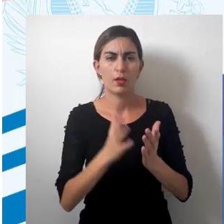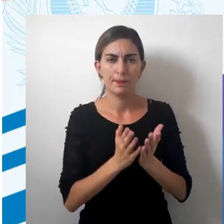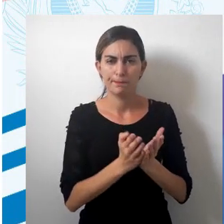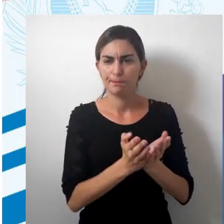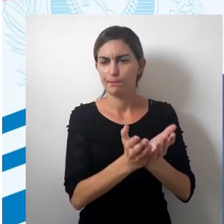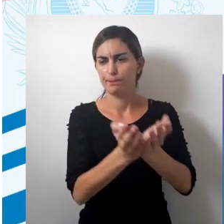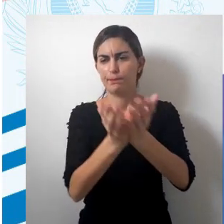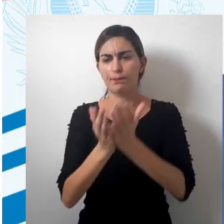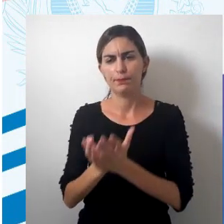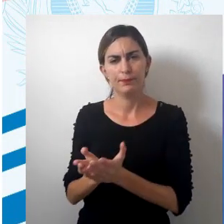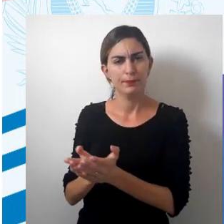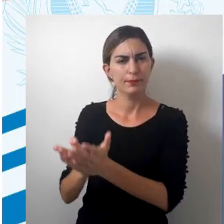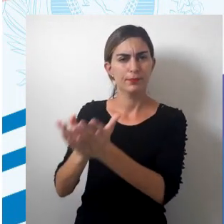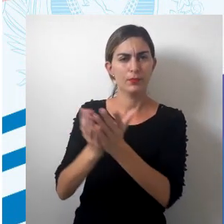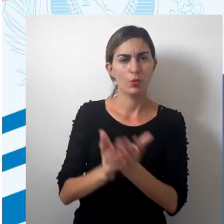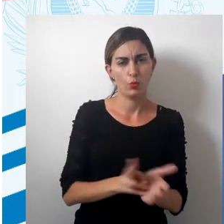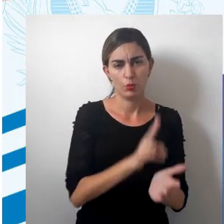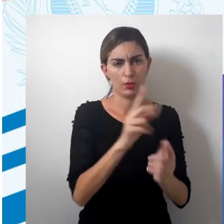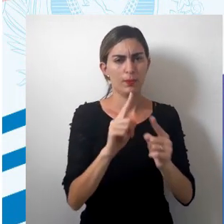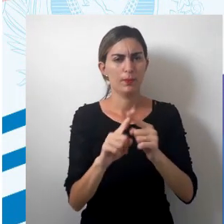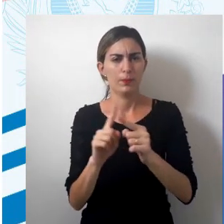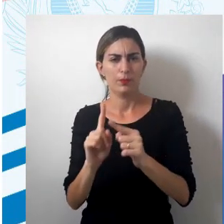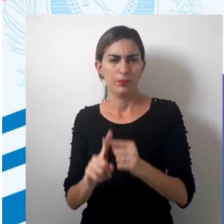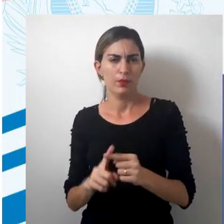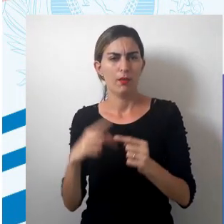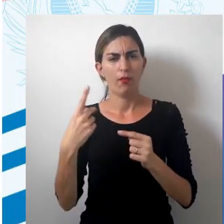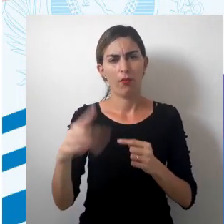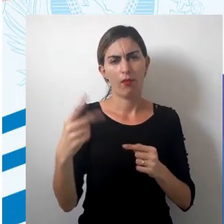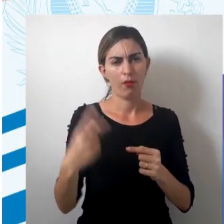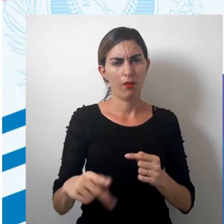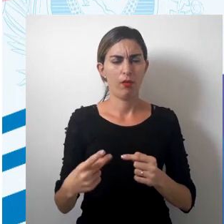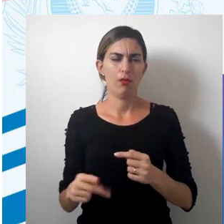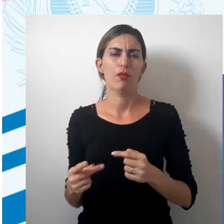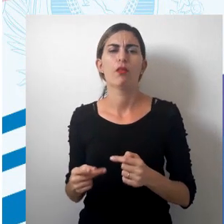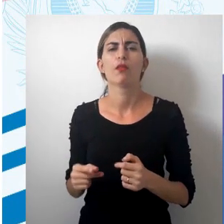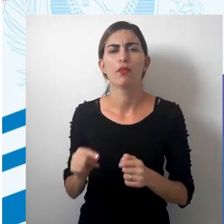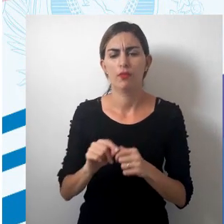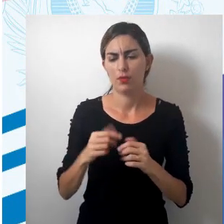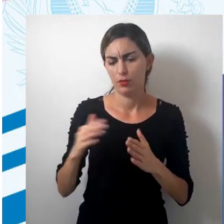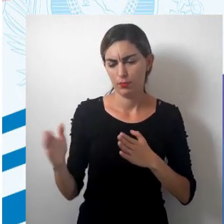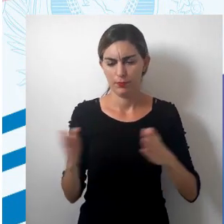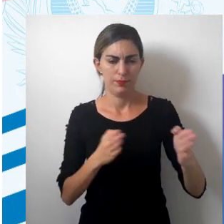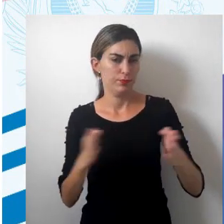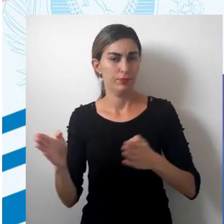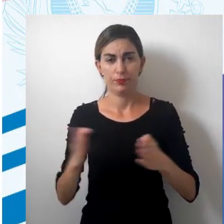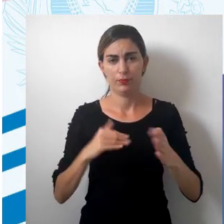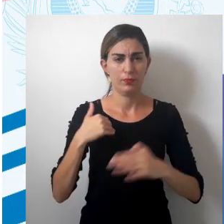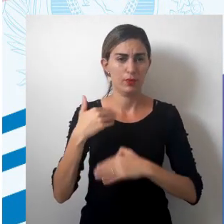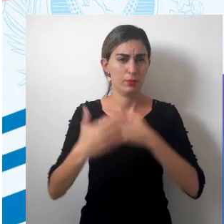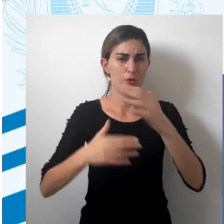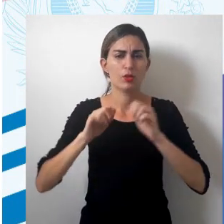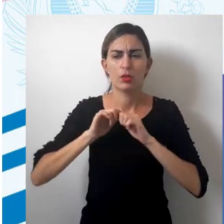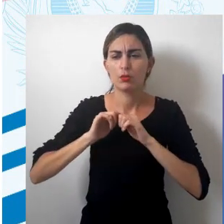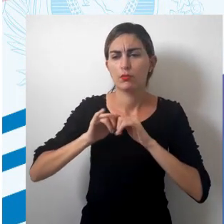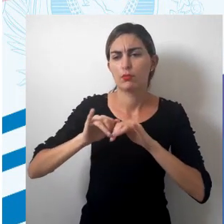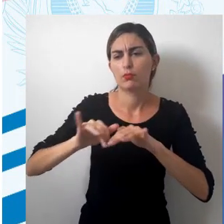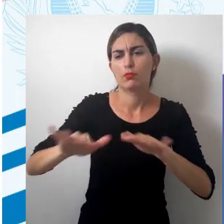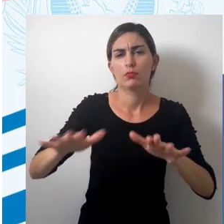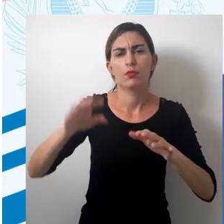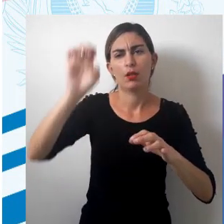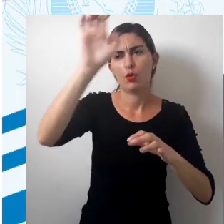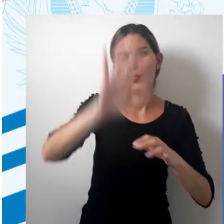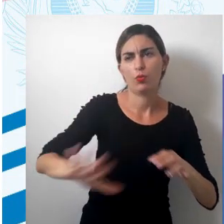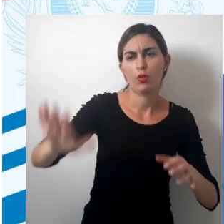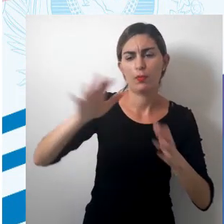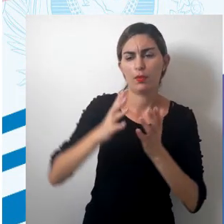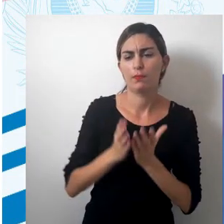navegação marítima, porque ela se consolidou durante aquele processo da expansão marítima